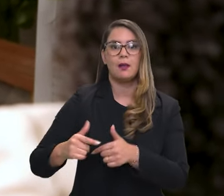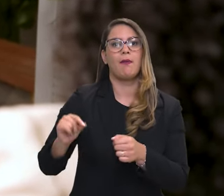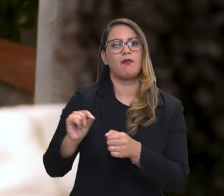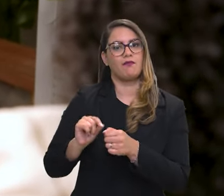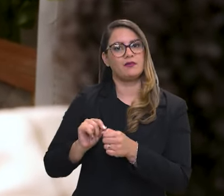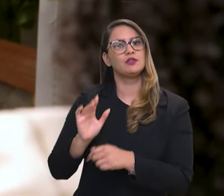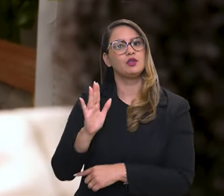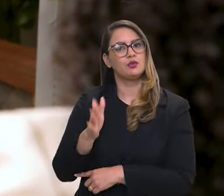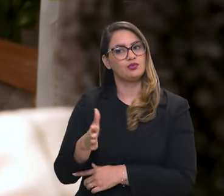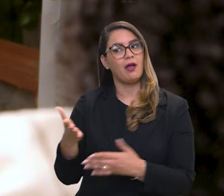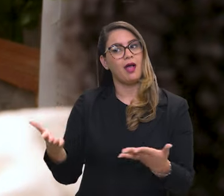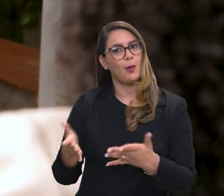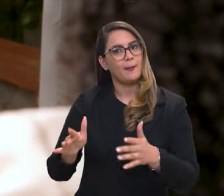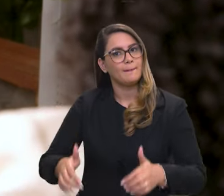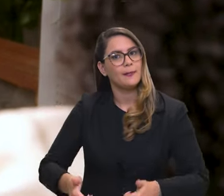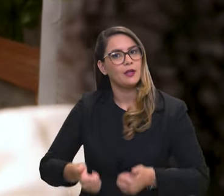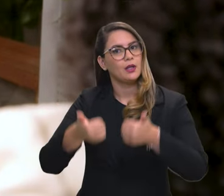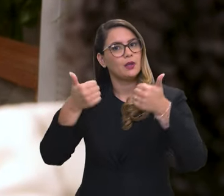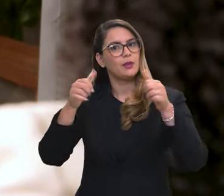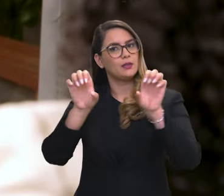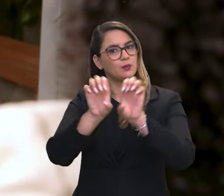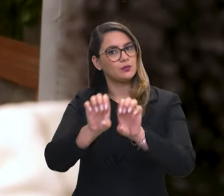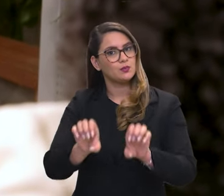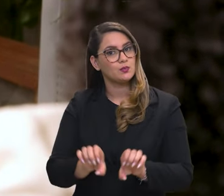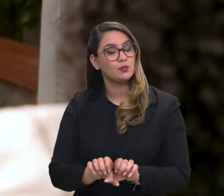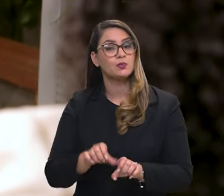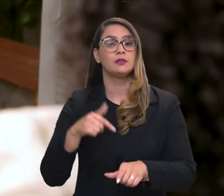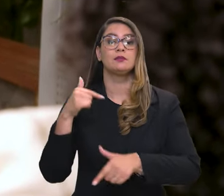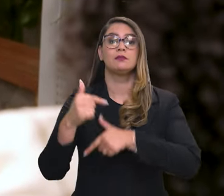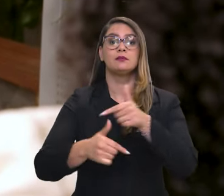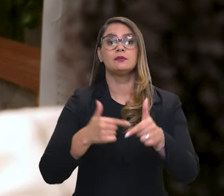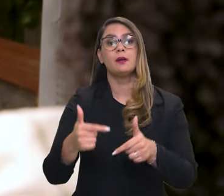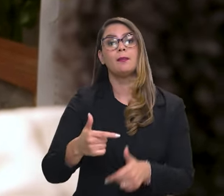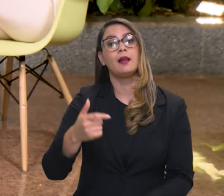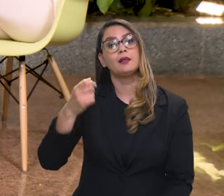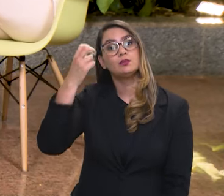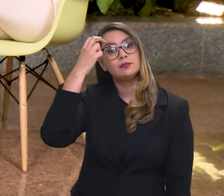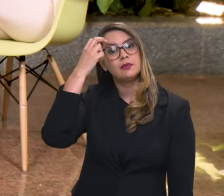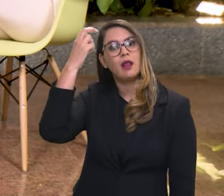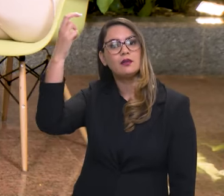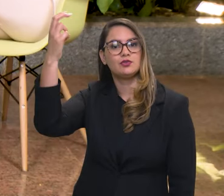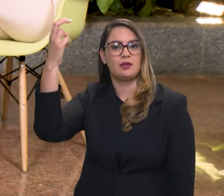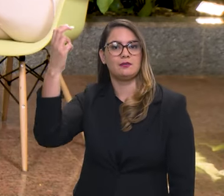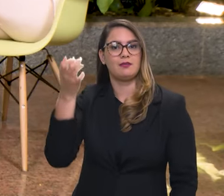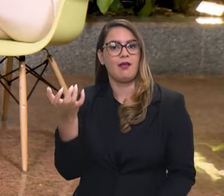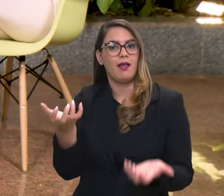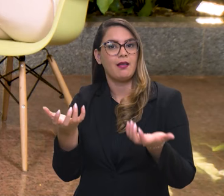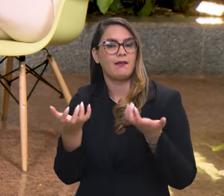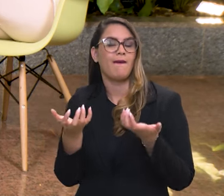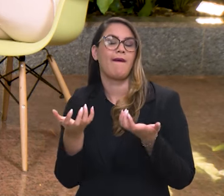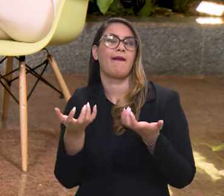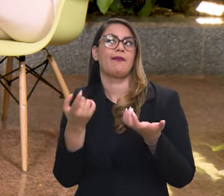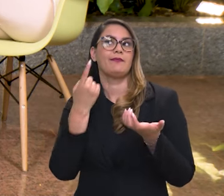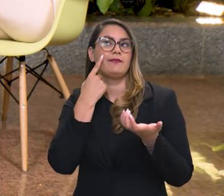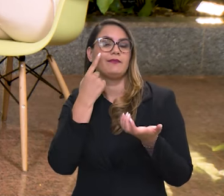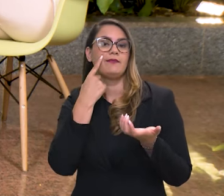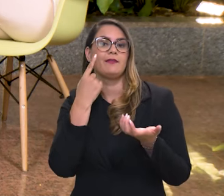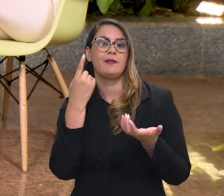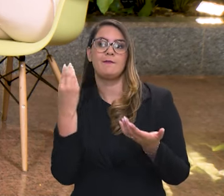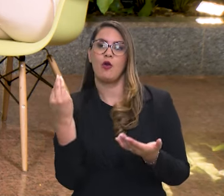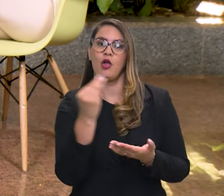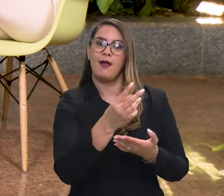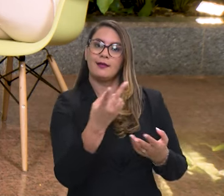trabalho que já vem sendo feito. Estamos melhorando a nossa estrutura e estamos trabalhando muito com inteligência. A gente quer pegar